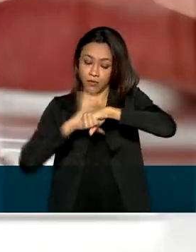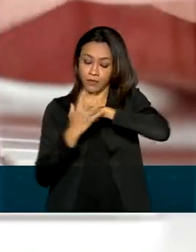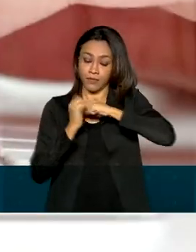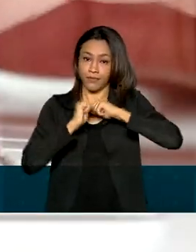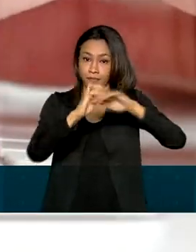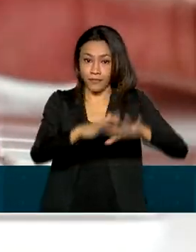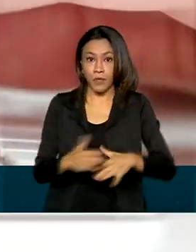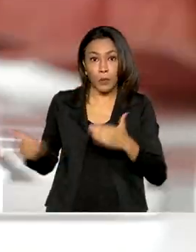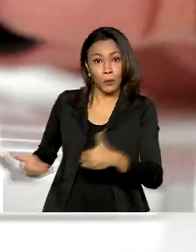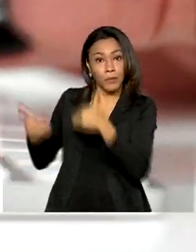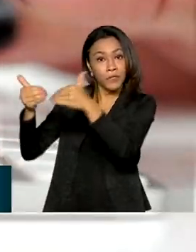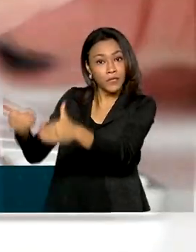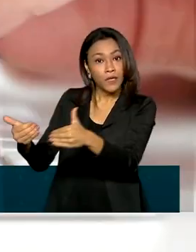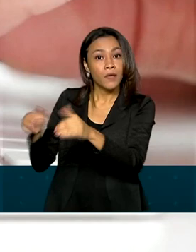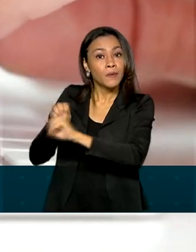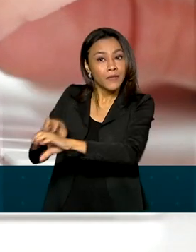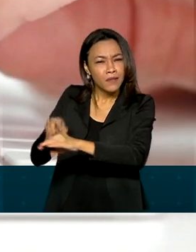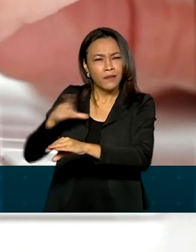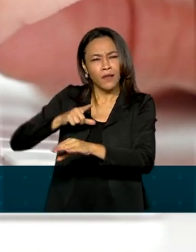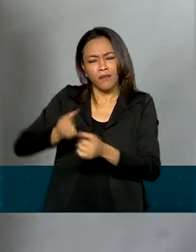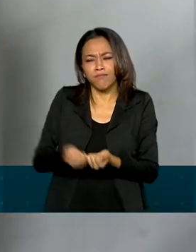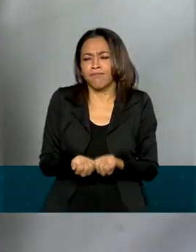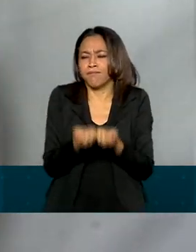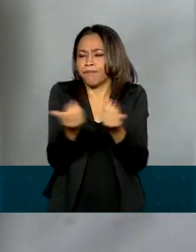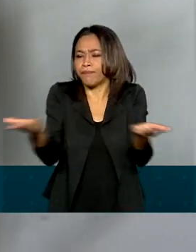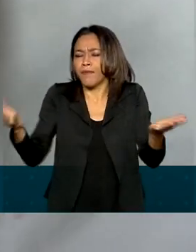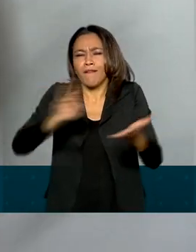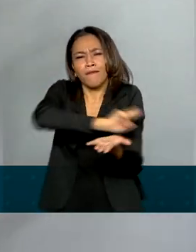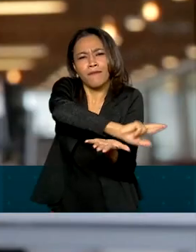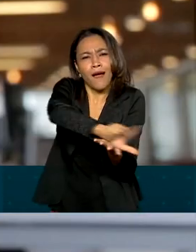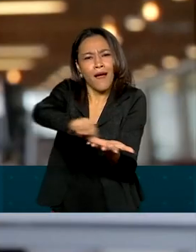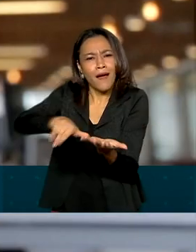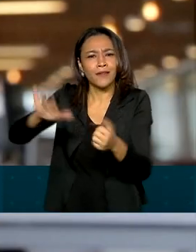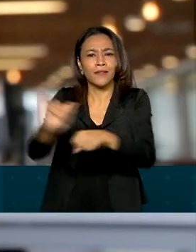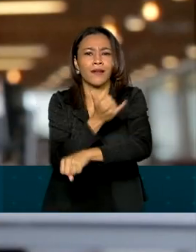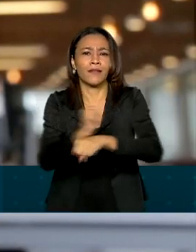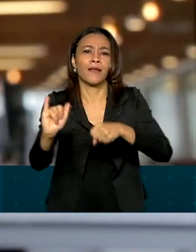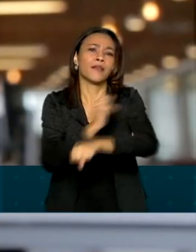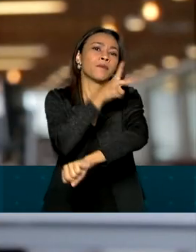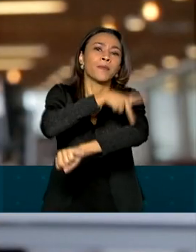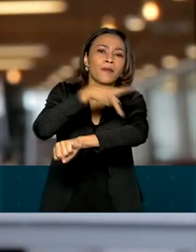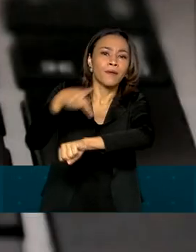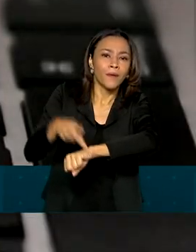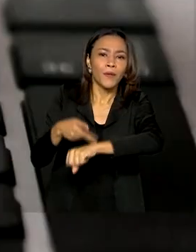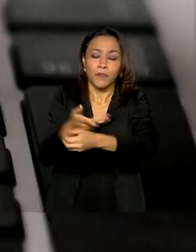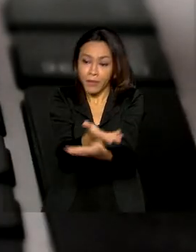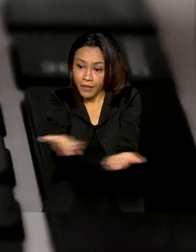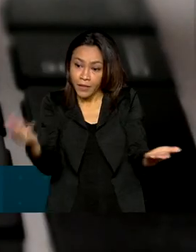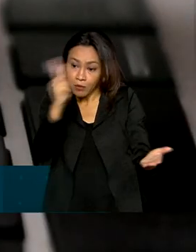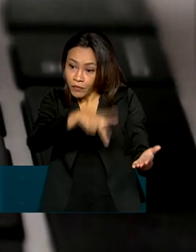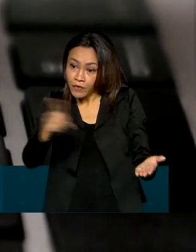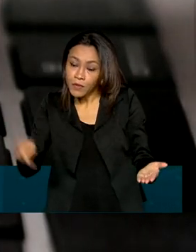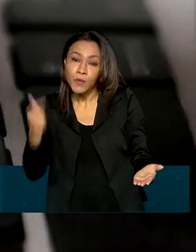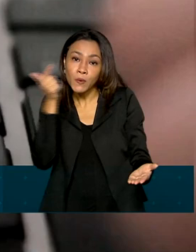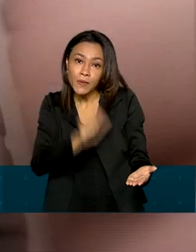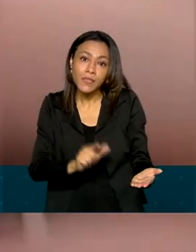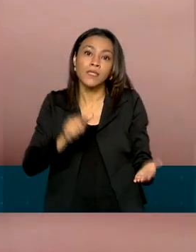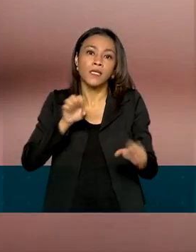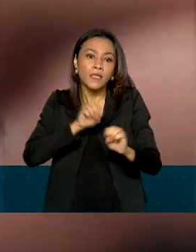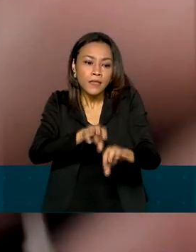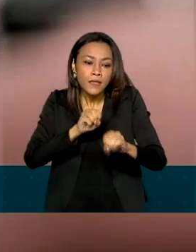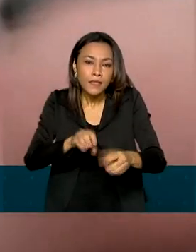tem lançado vários recursos pedagógicos para professores e estudantes trabalharem o processo de